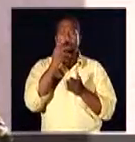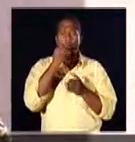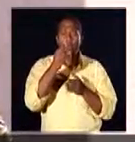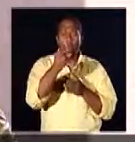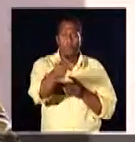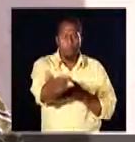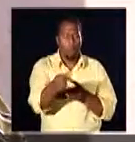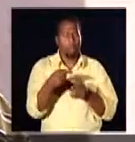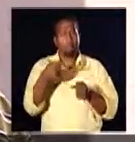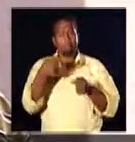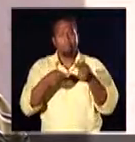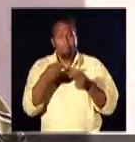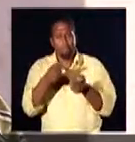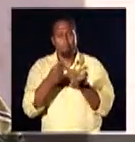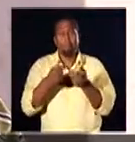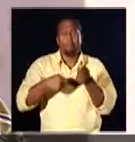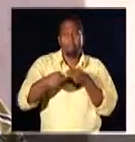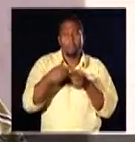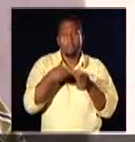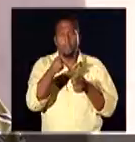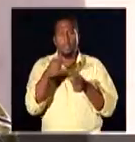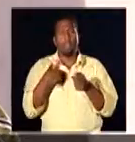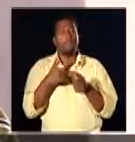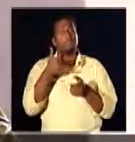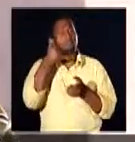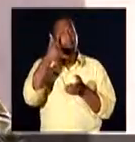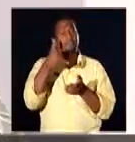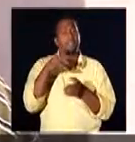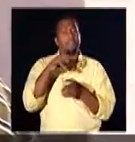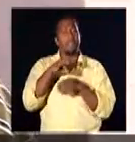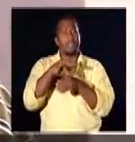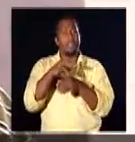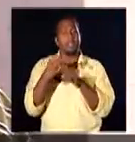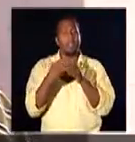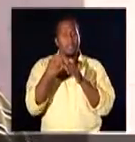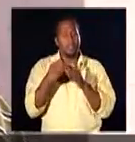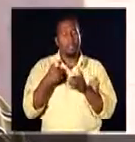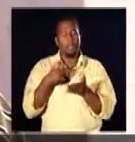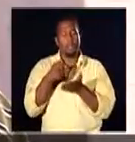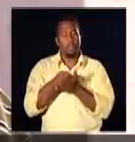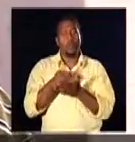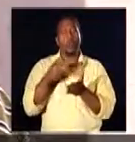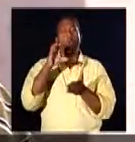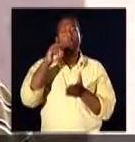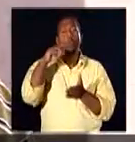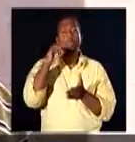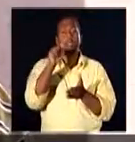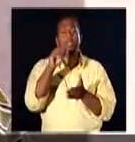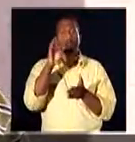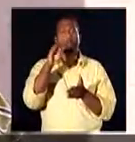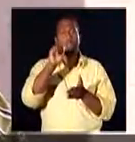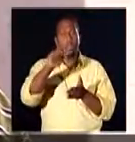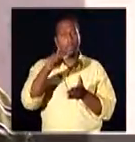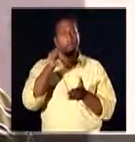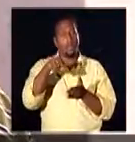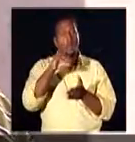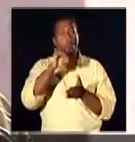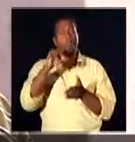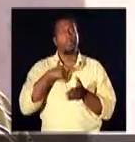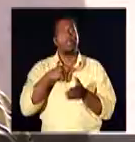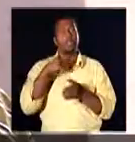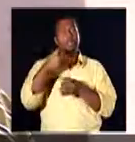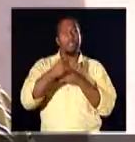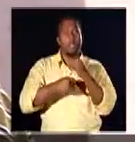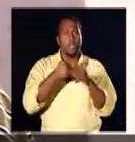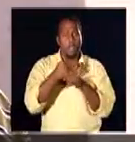jornada de negociações com uma operadora de telefonia móvel. Eu fiz um plano chamado Oi Contato Total, nessa empresa de telefonia Oi, que